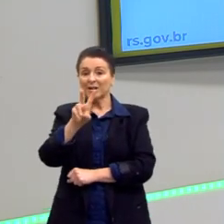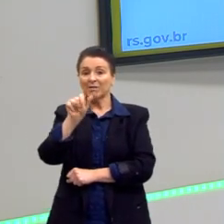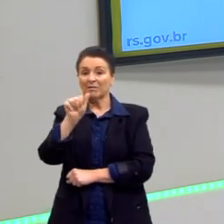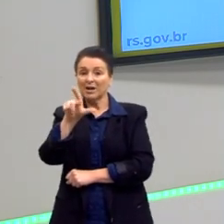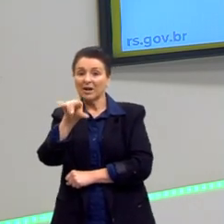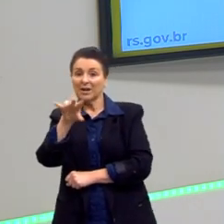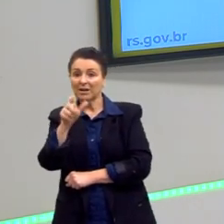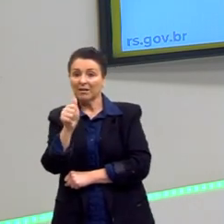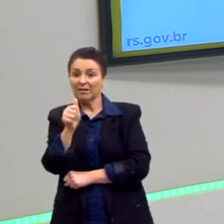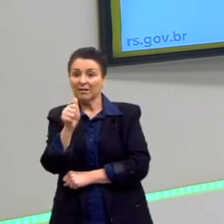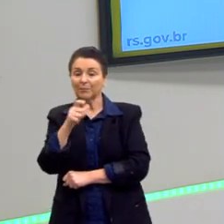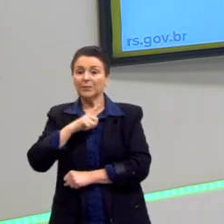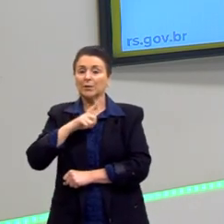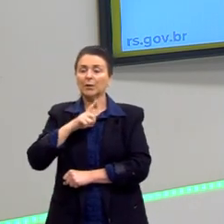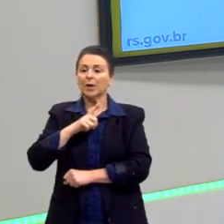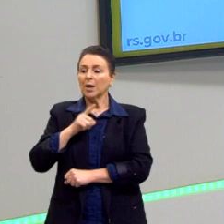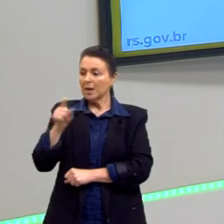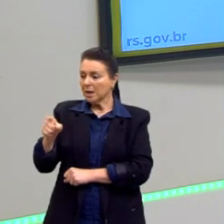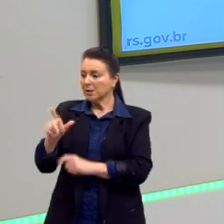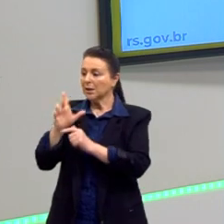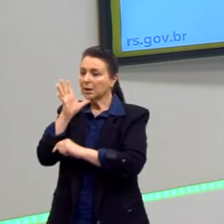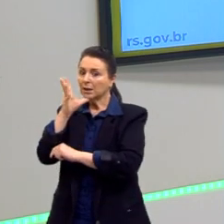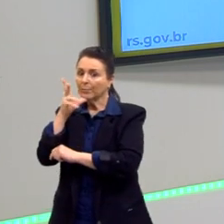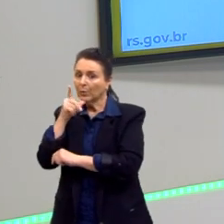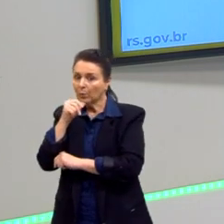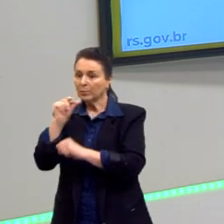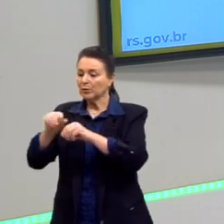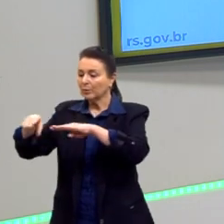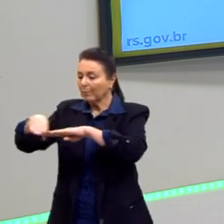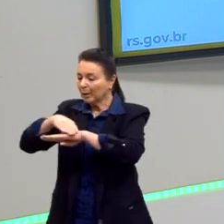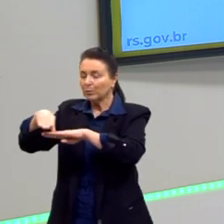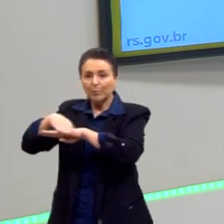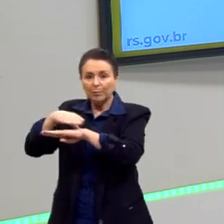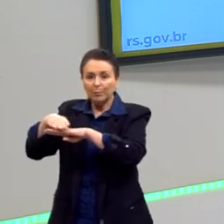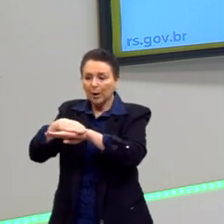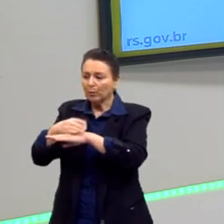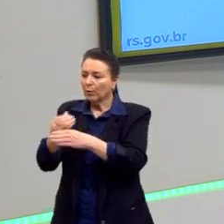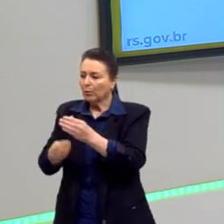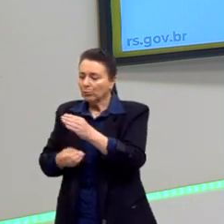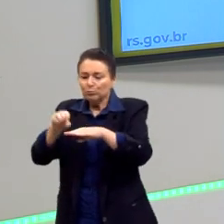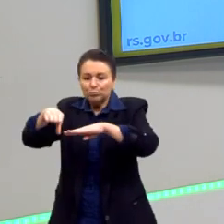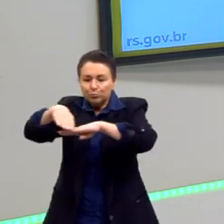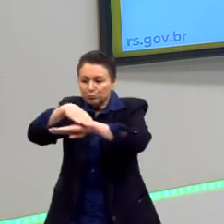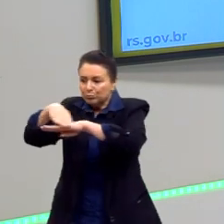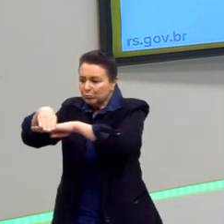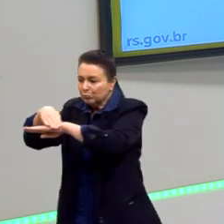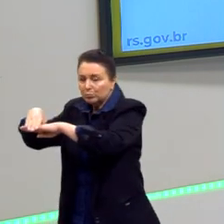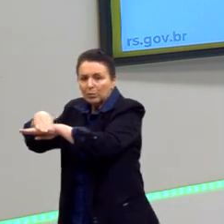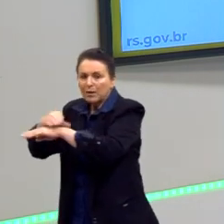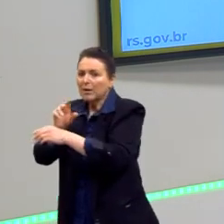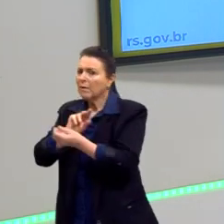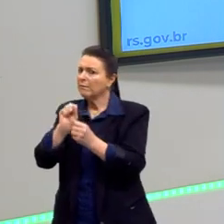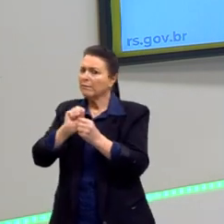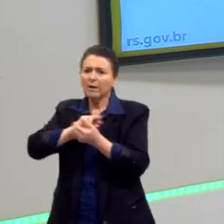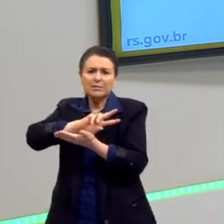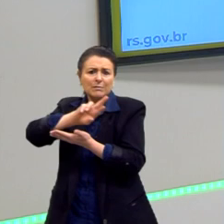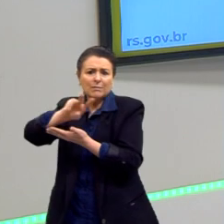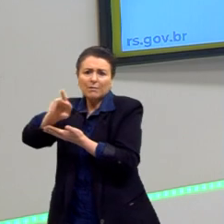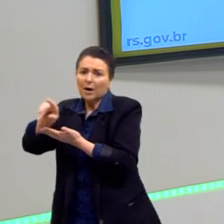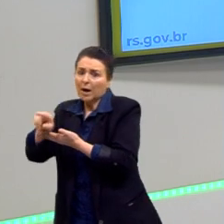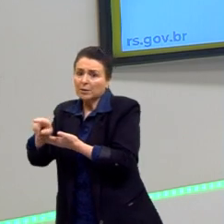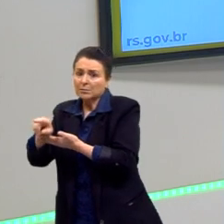tantas horas para fazer um sapato, mas ele faz muitos sapatos por dia e o dono paga ele pelo dia todo. E é nessa